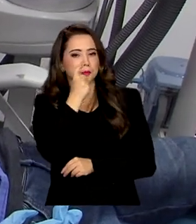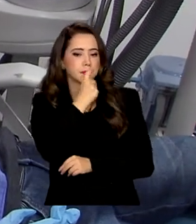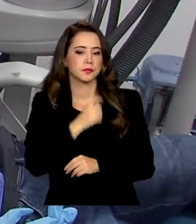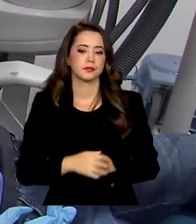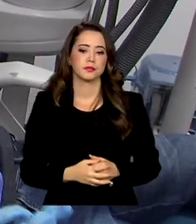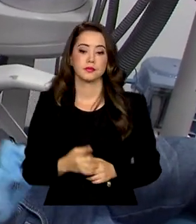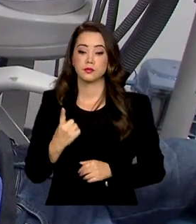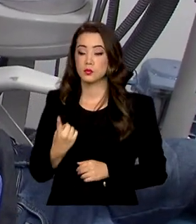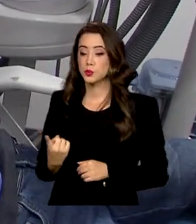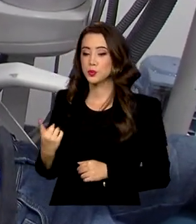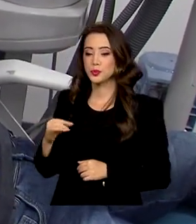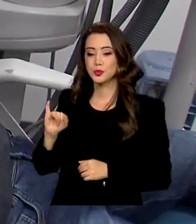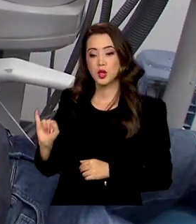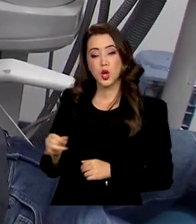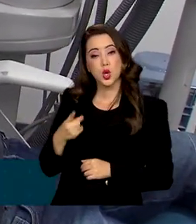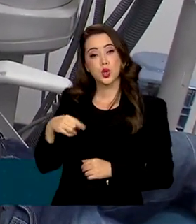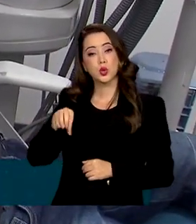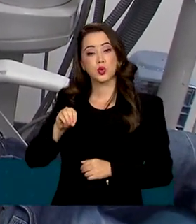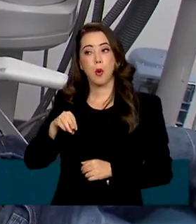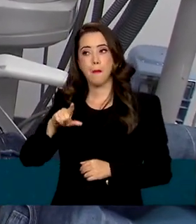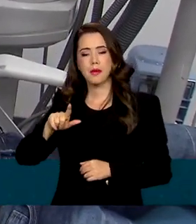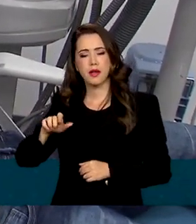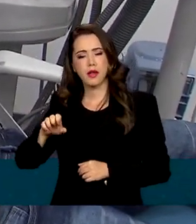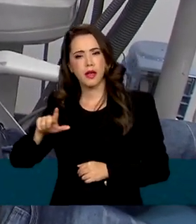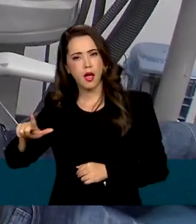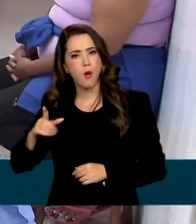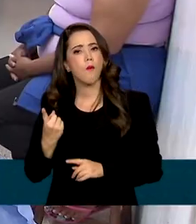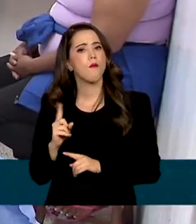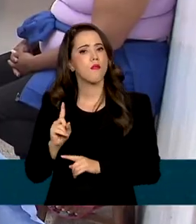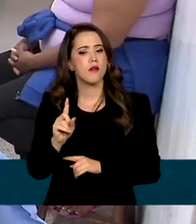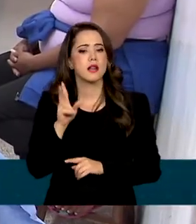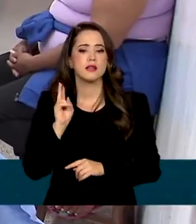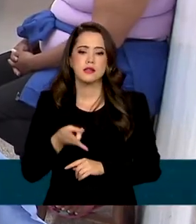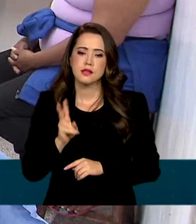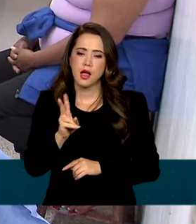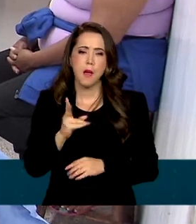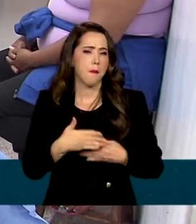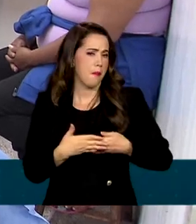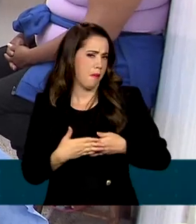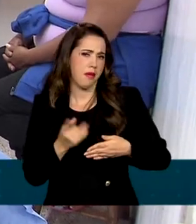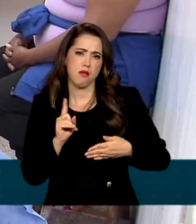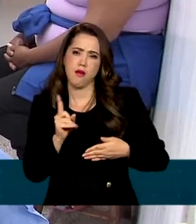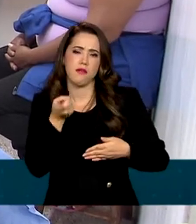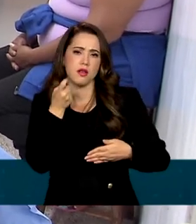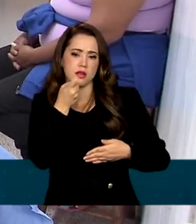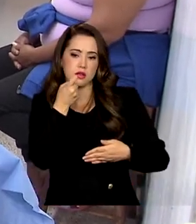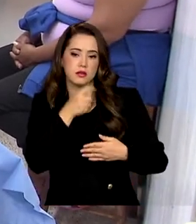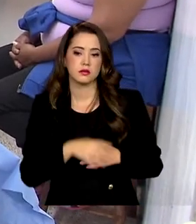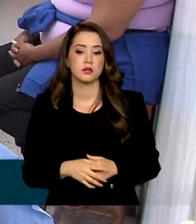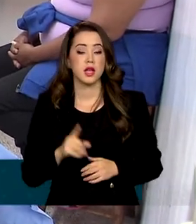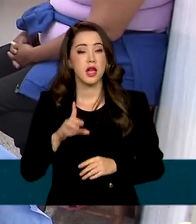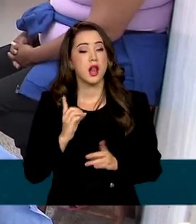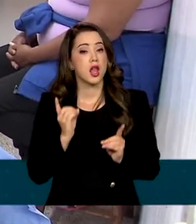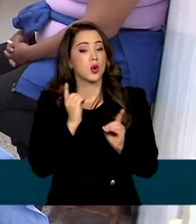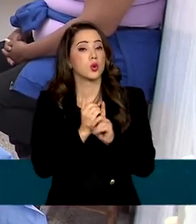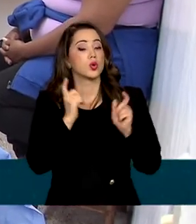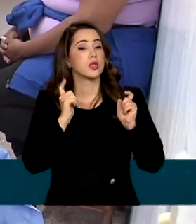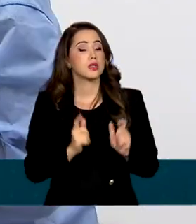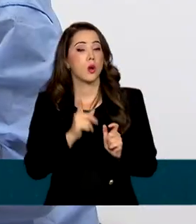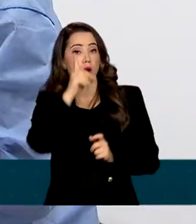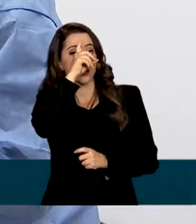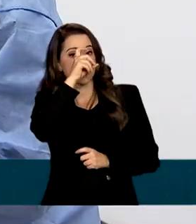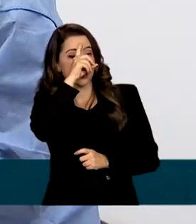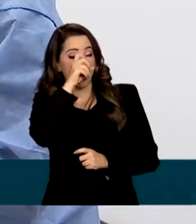João Miguel vai ao dentista desde que era bebê. A mãe, Maria Helena, descobriu neste Hospital Público de